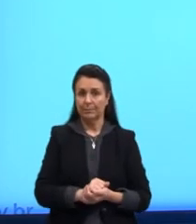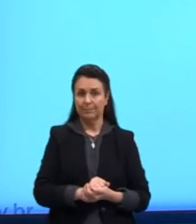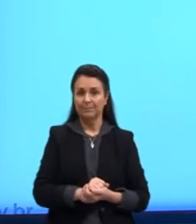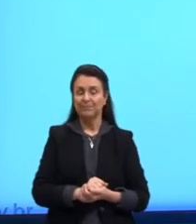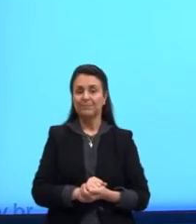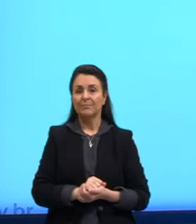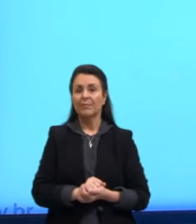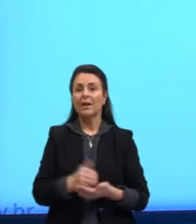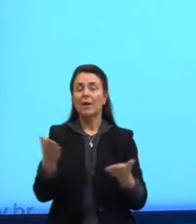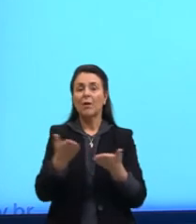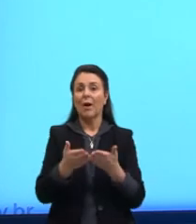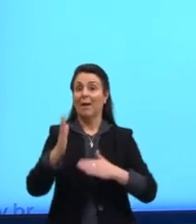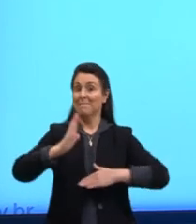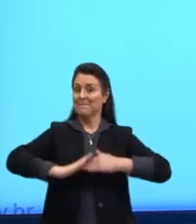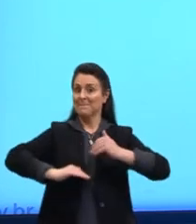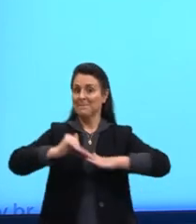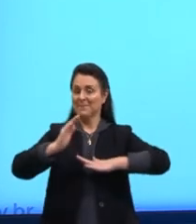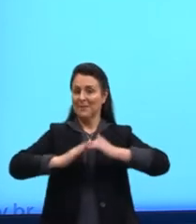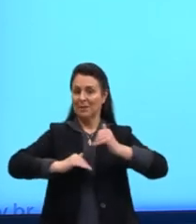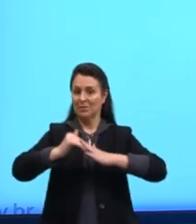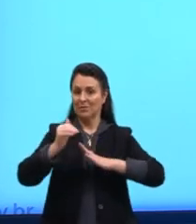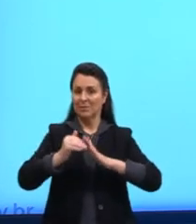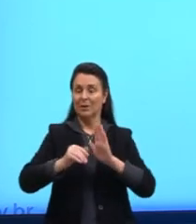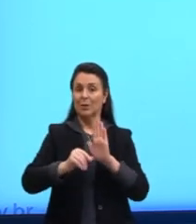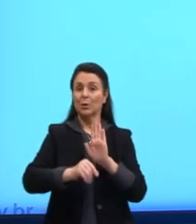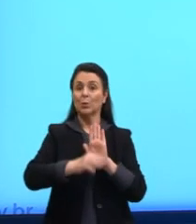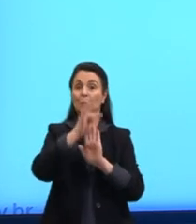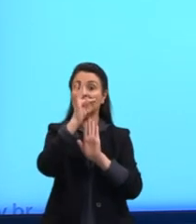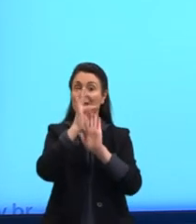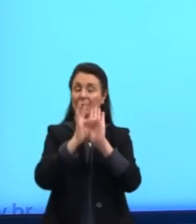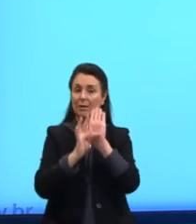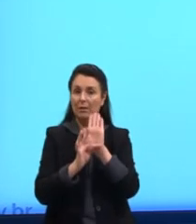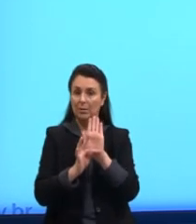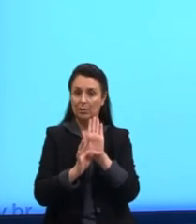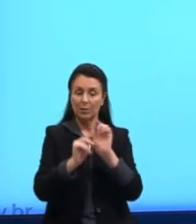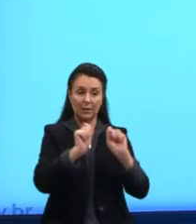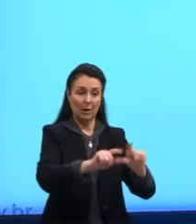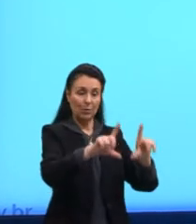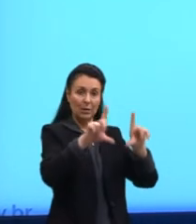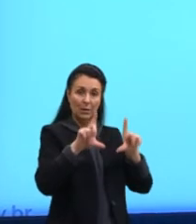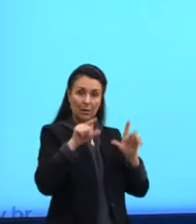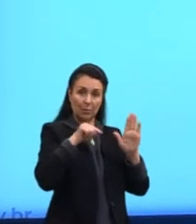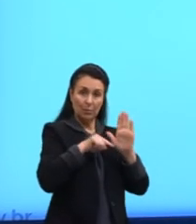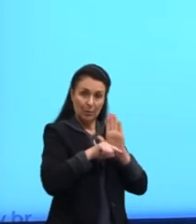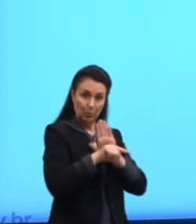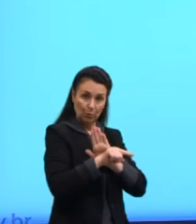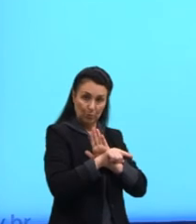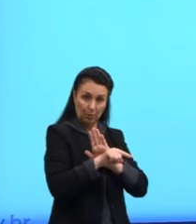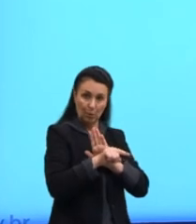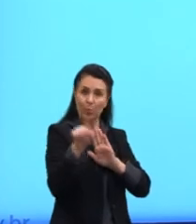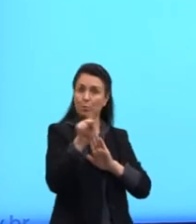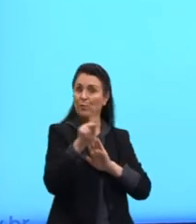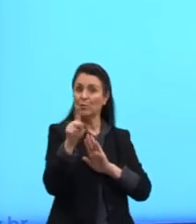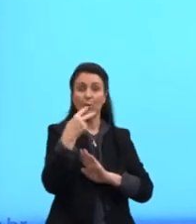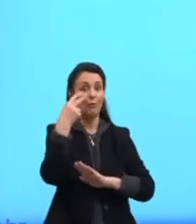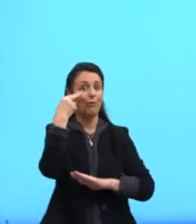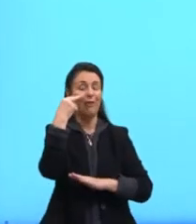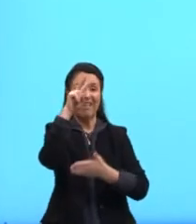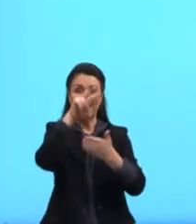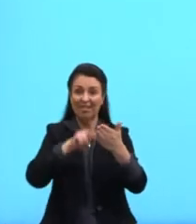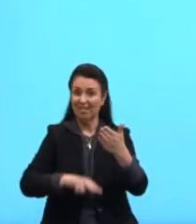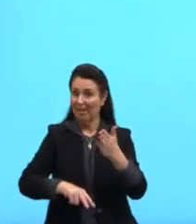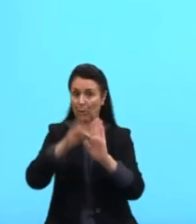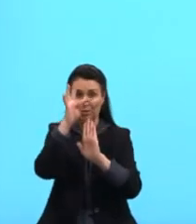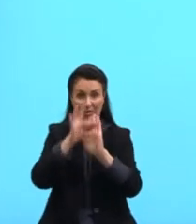Então, vamos praticar. No trecho, nós temos um texto aqui em inglês. Eu não vou ler todo o texto para